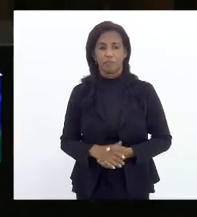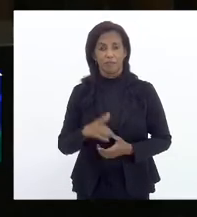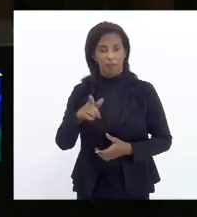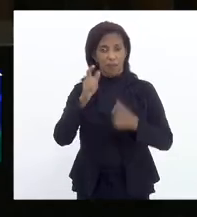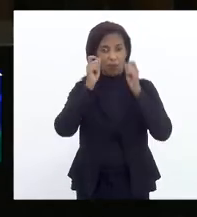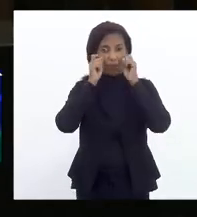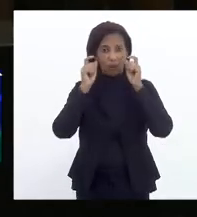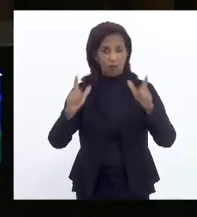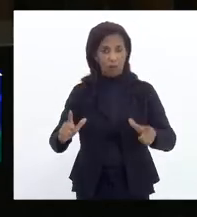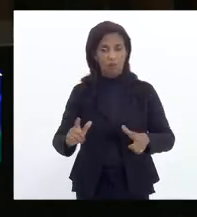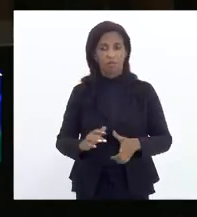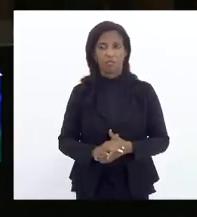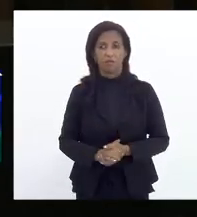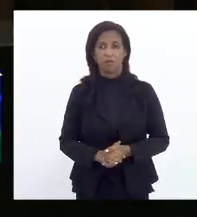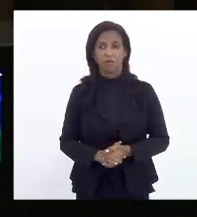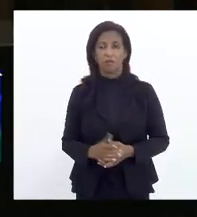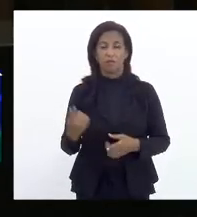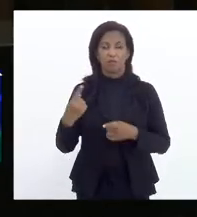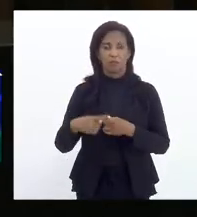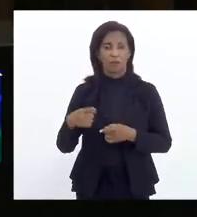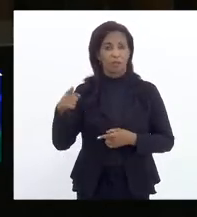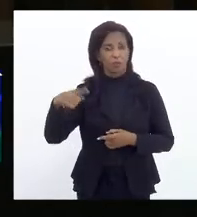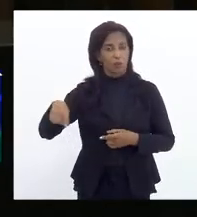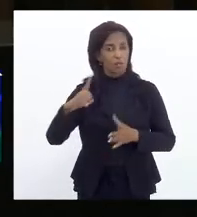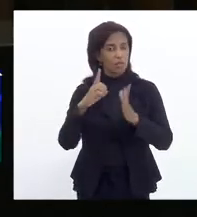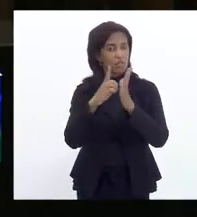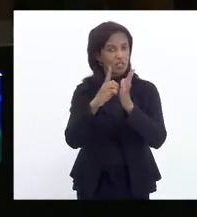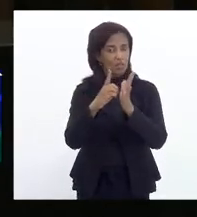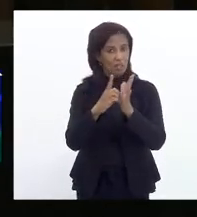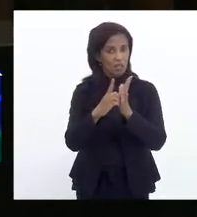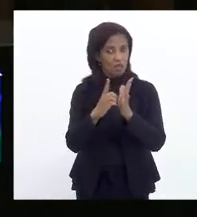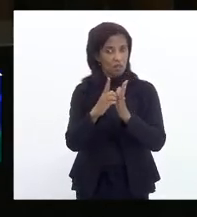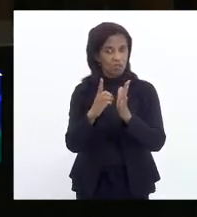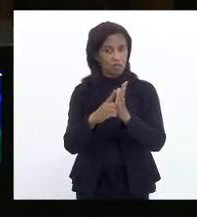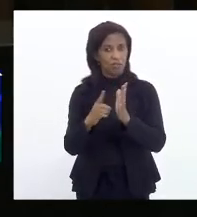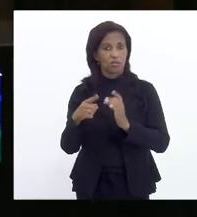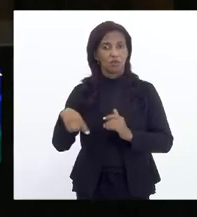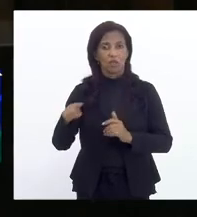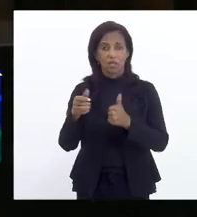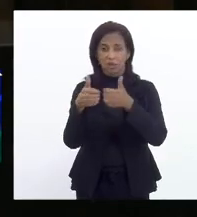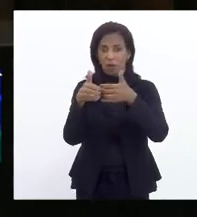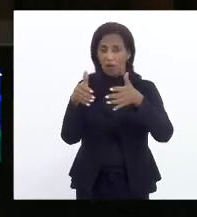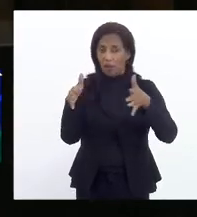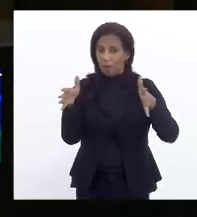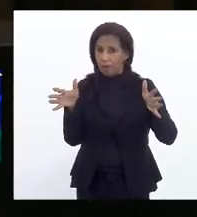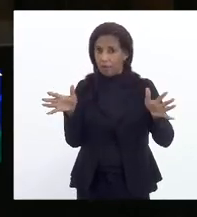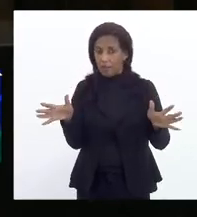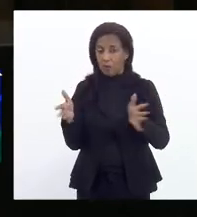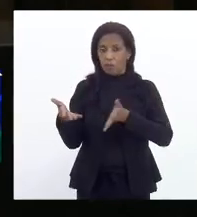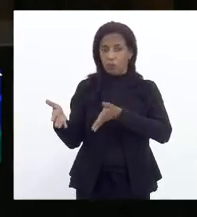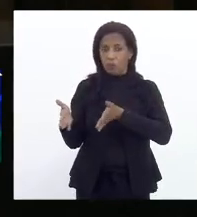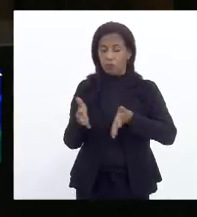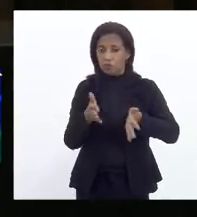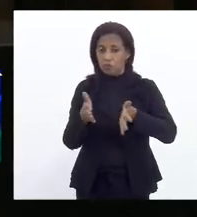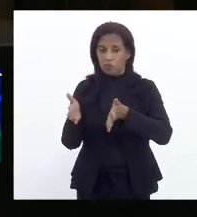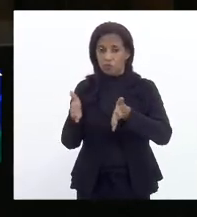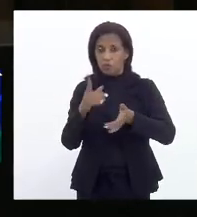alerta, porque esses decretos, eles estão abrindo precedentes